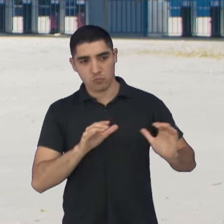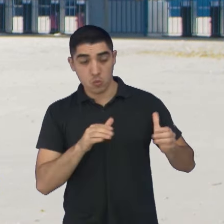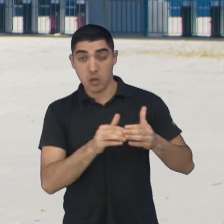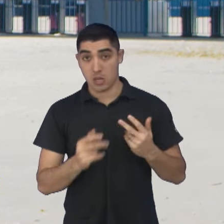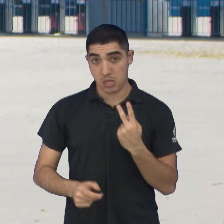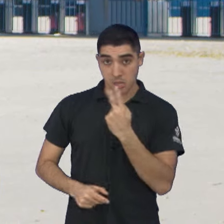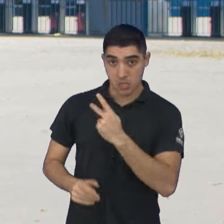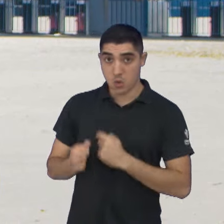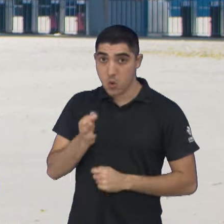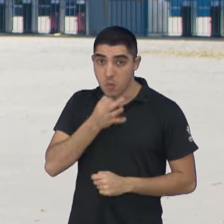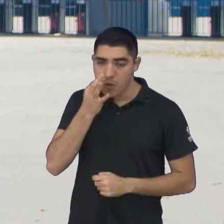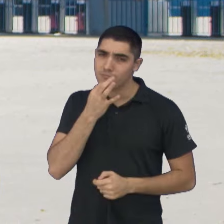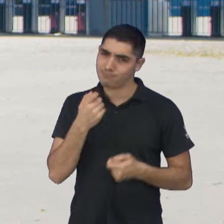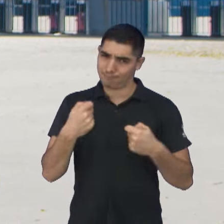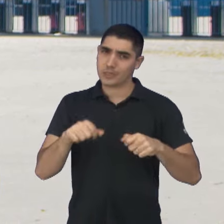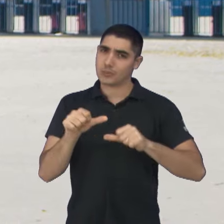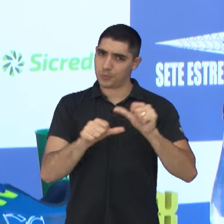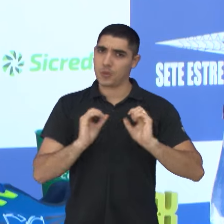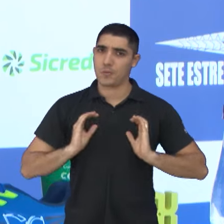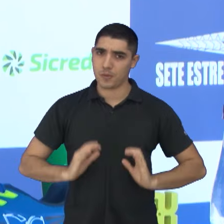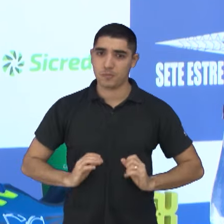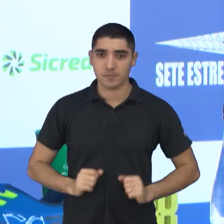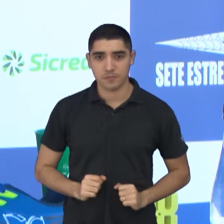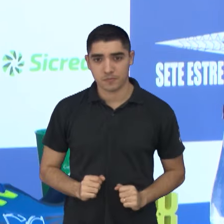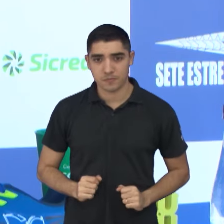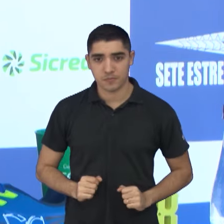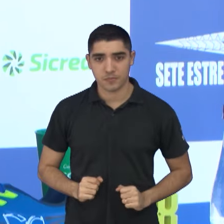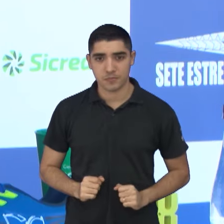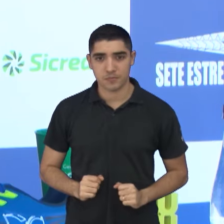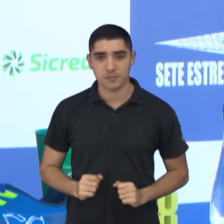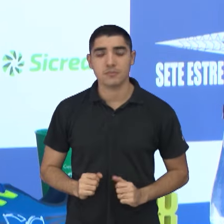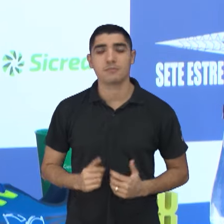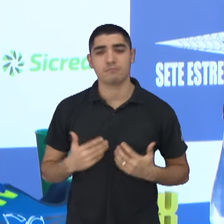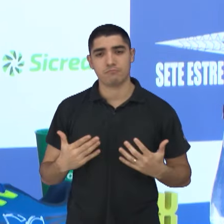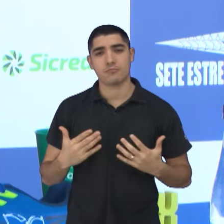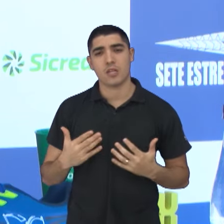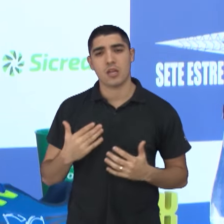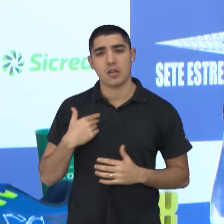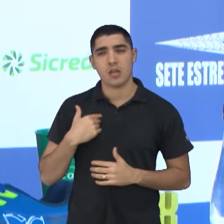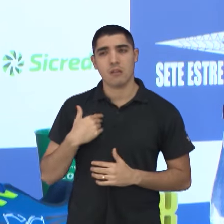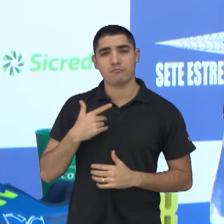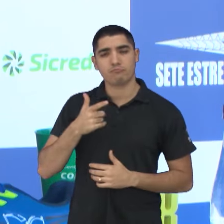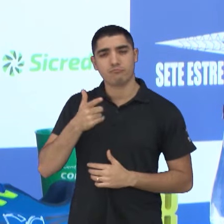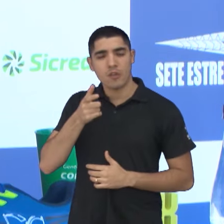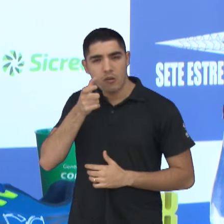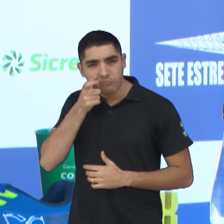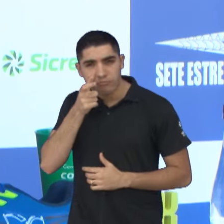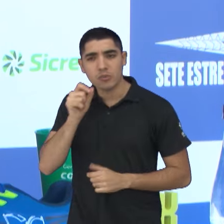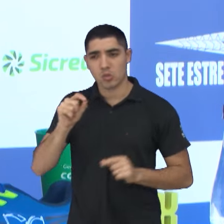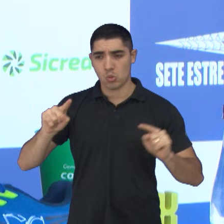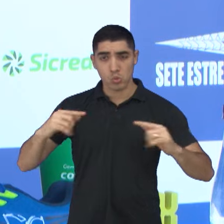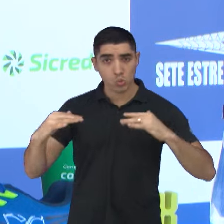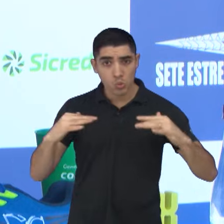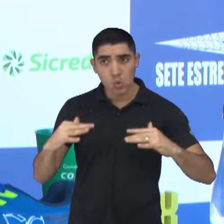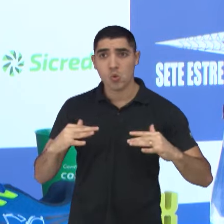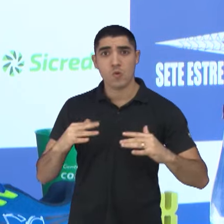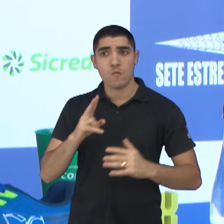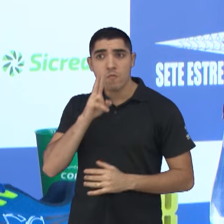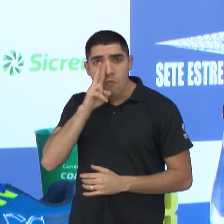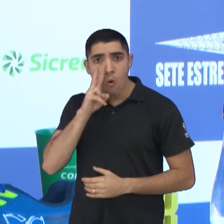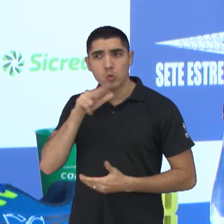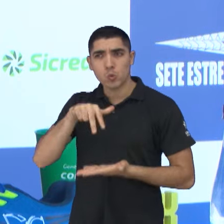treinador precisa mudar. Eu acho que o jogo, a consistência, eficiência, a efetividade,